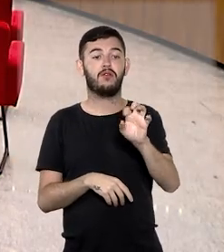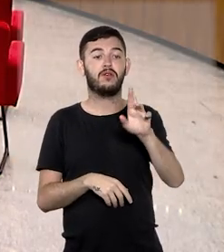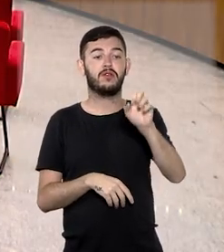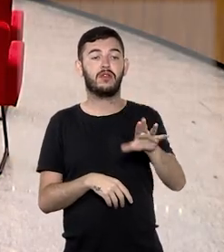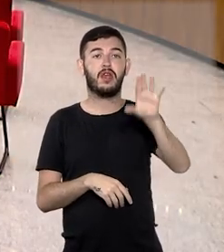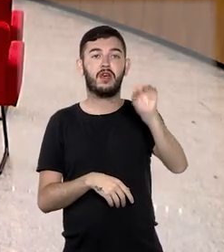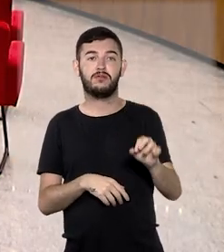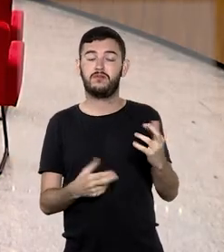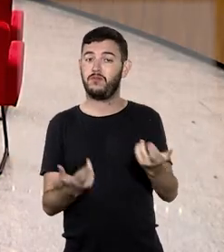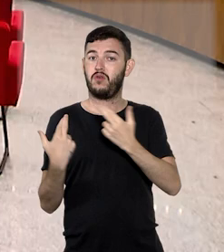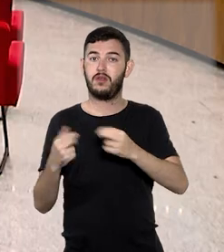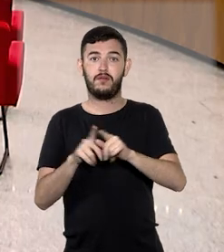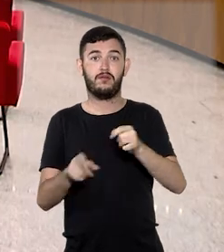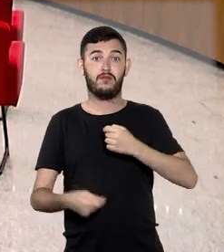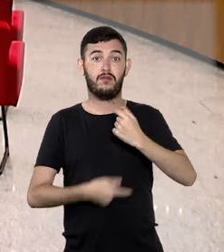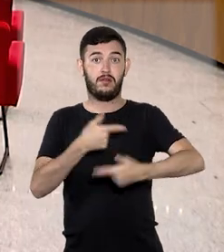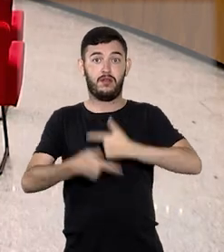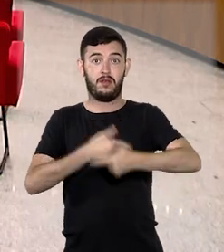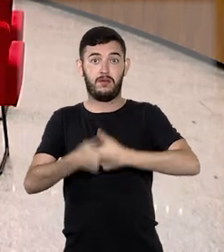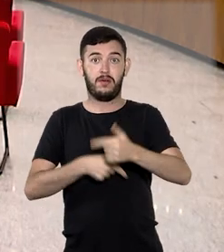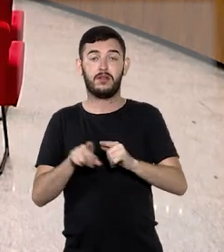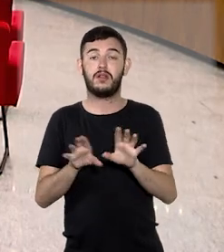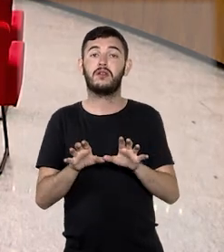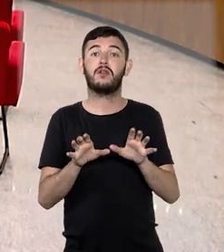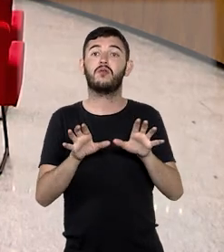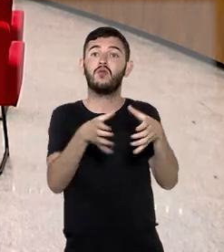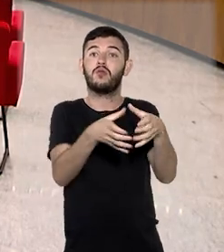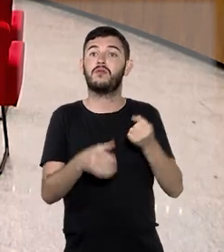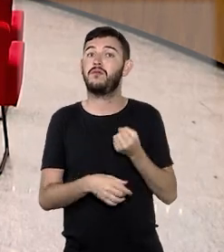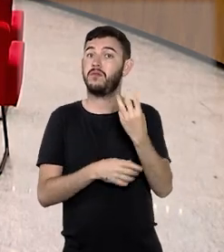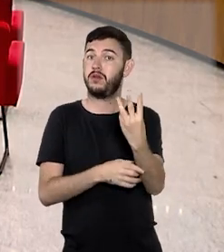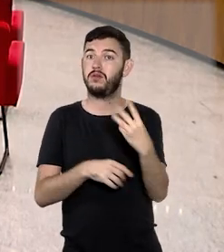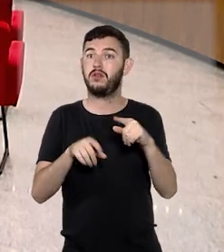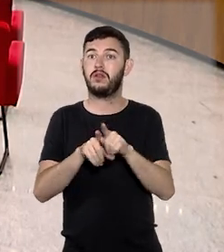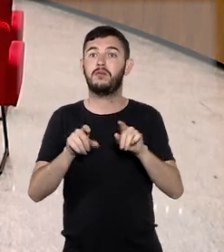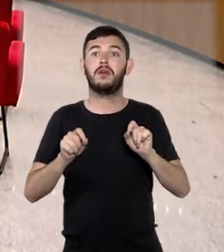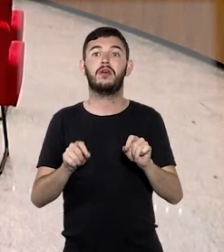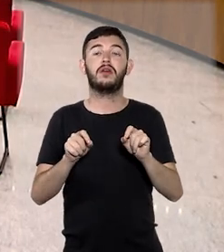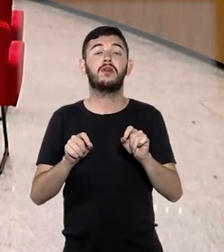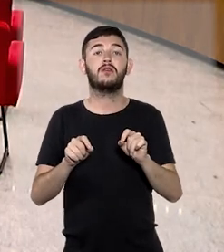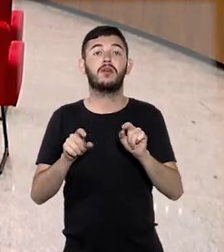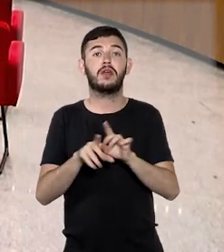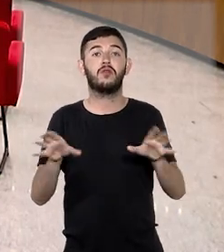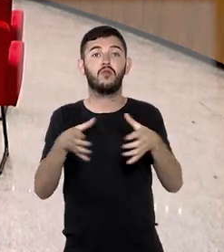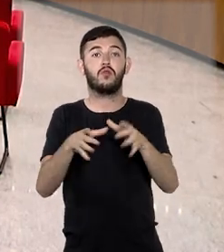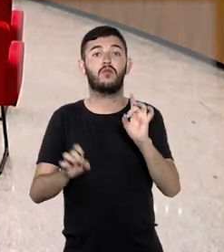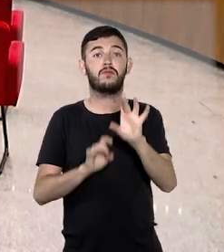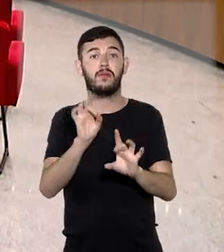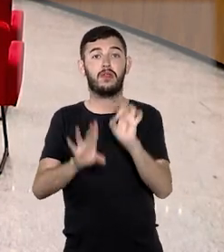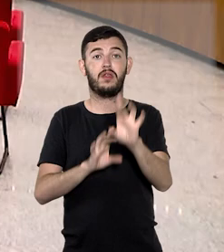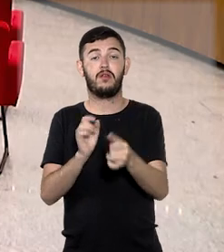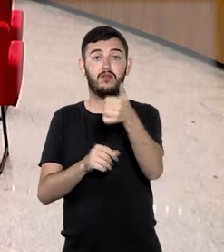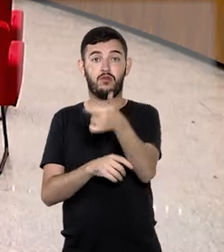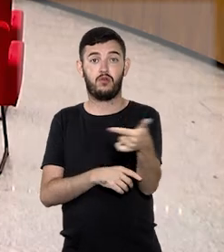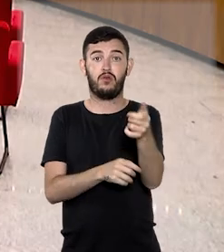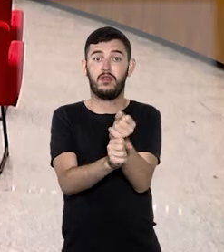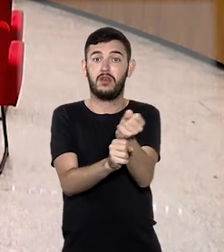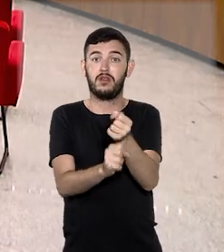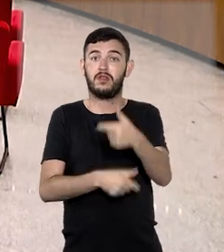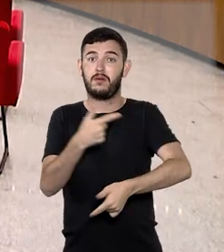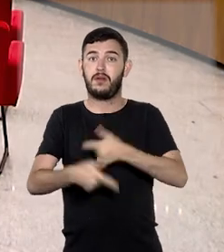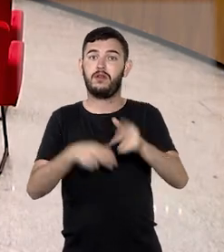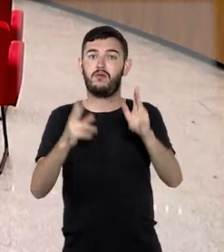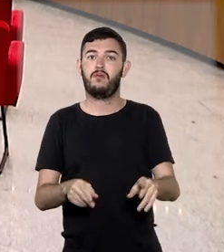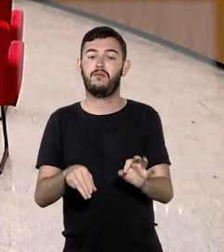decisões no direito privado. Ele atuou na terceira turma, na segunda sessão e na Corte Especial, nos mais de 12